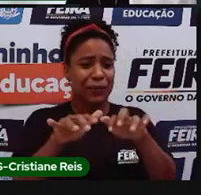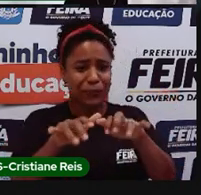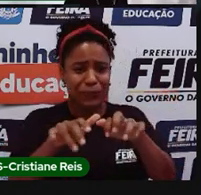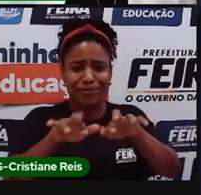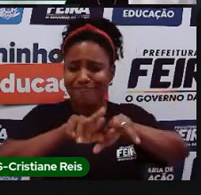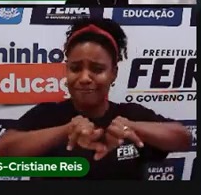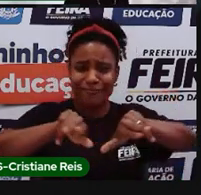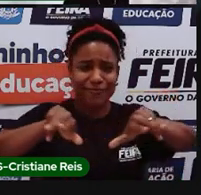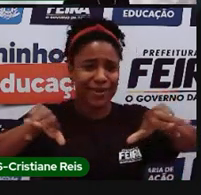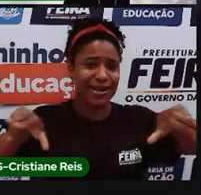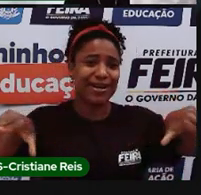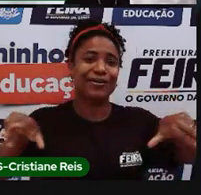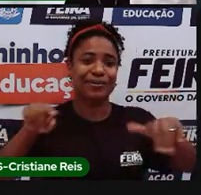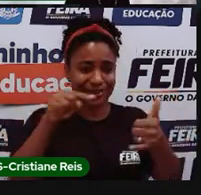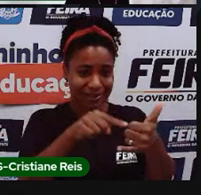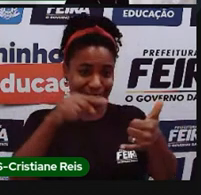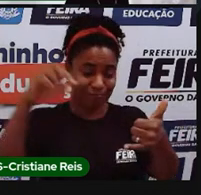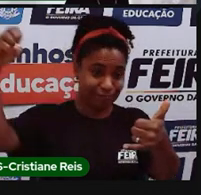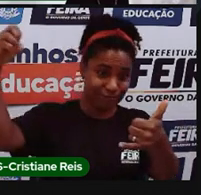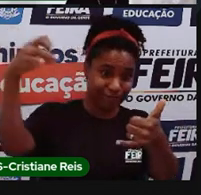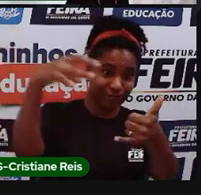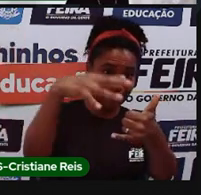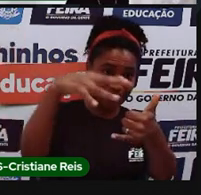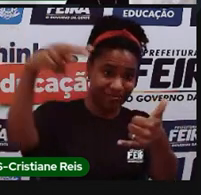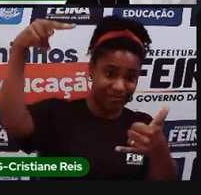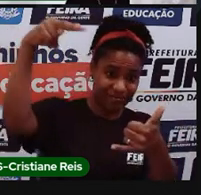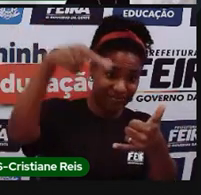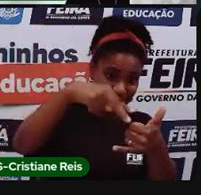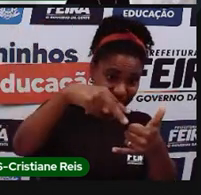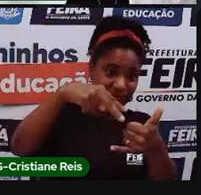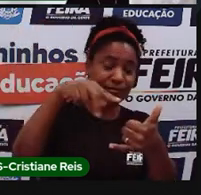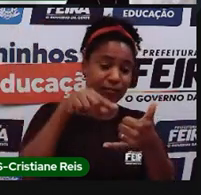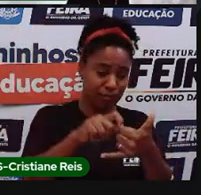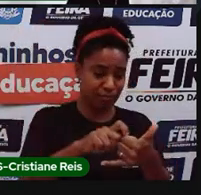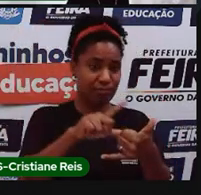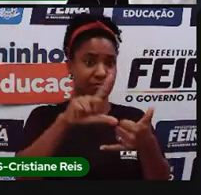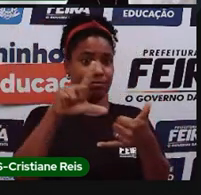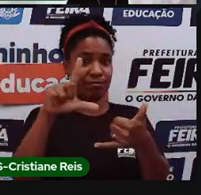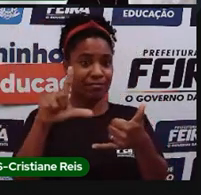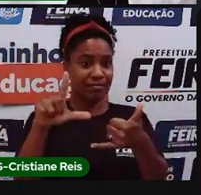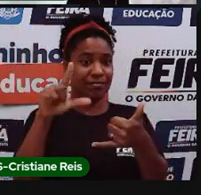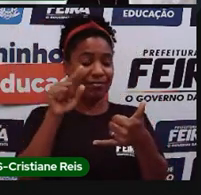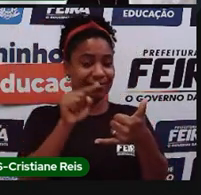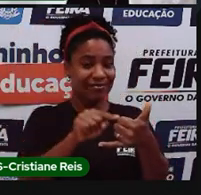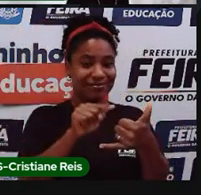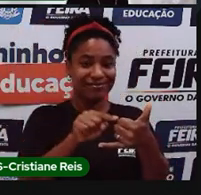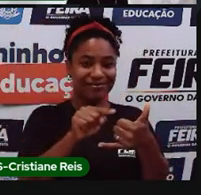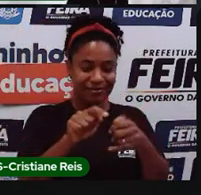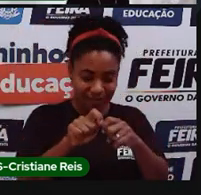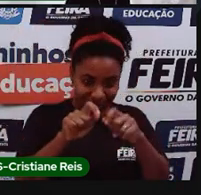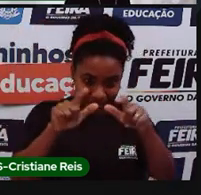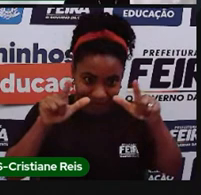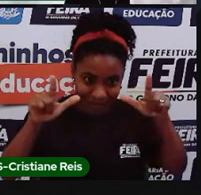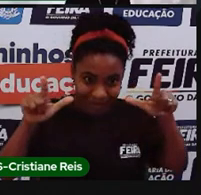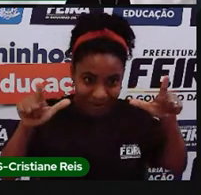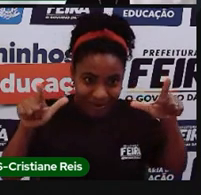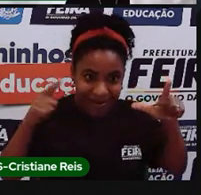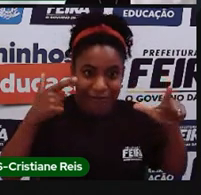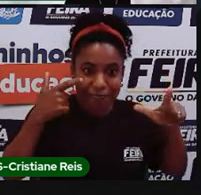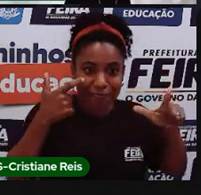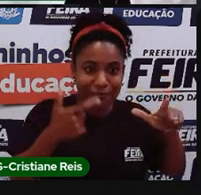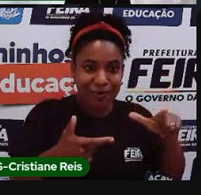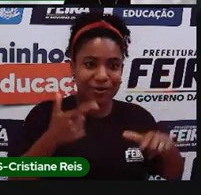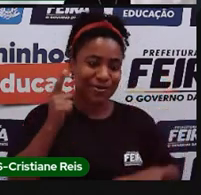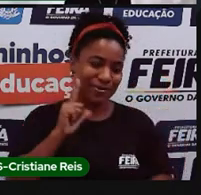aparelhos que eu já citei antes. Então, eles mandam essa informação via satélite, e essa informação via satélite chega no aparelho. E eles